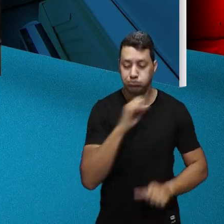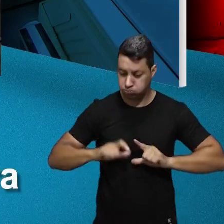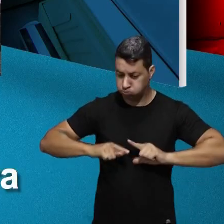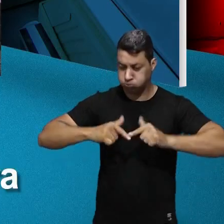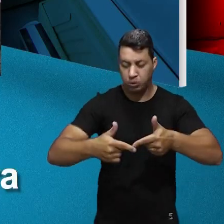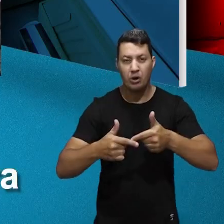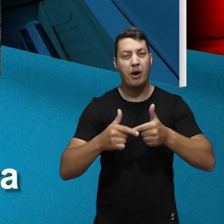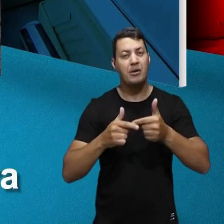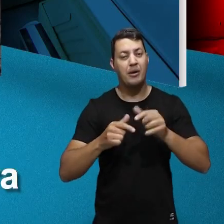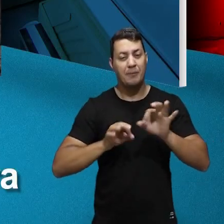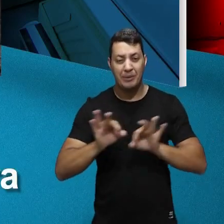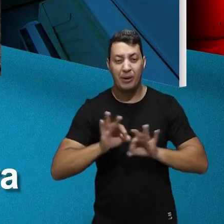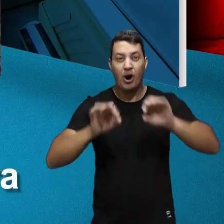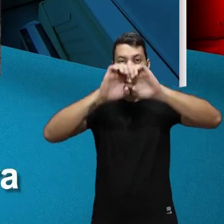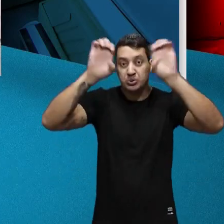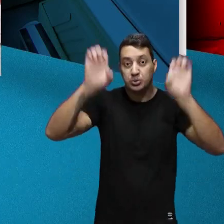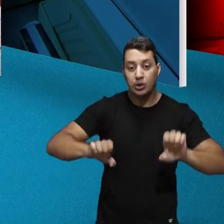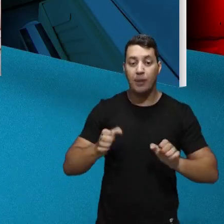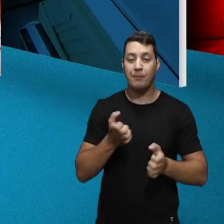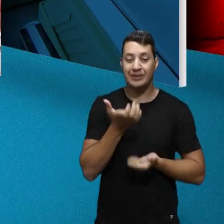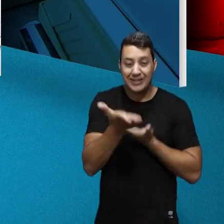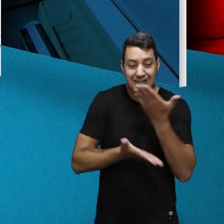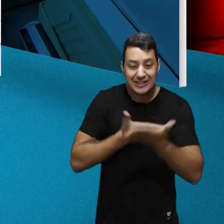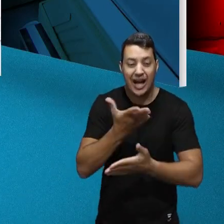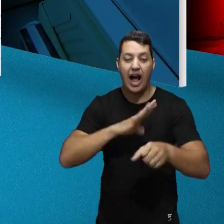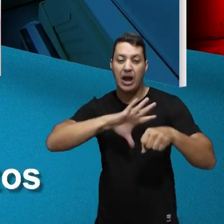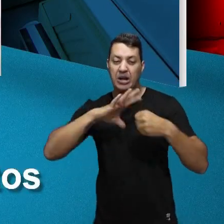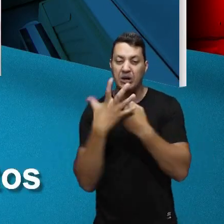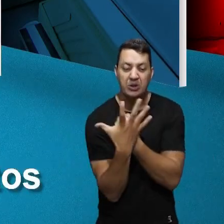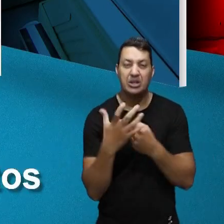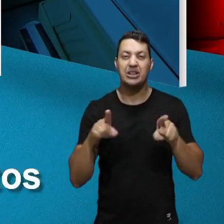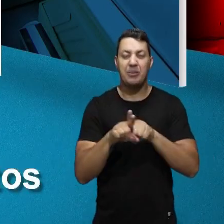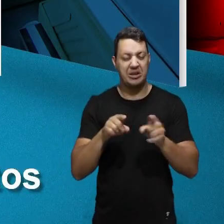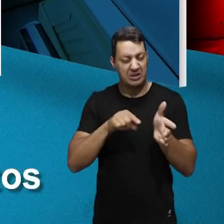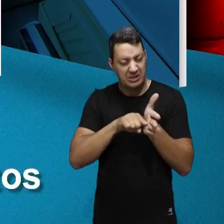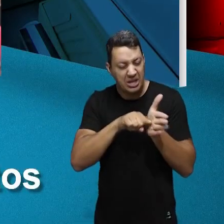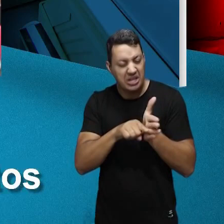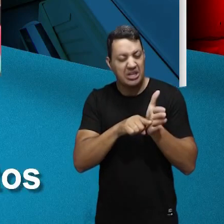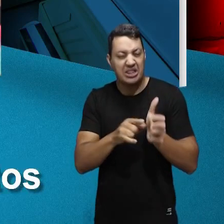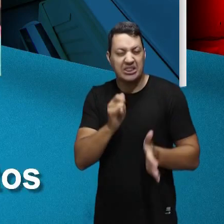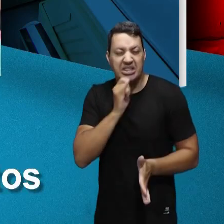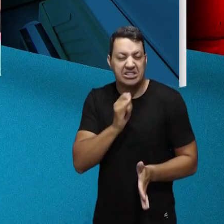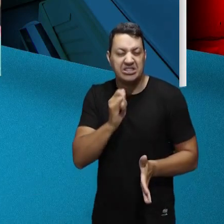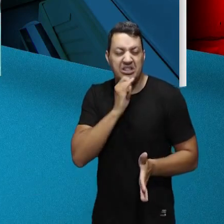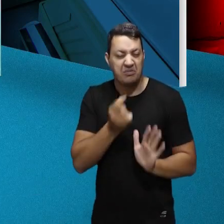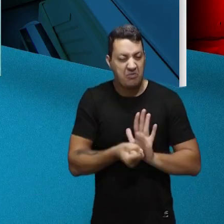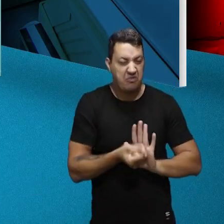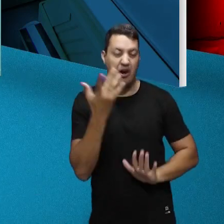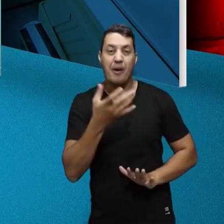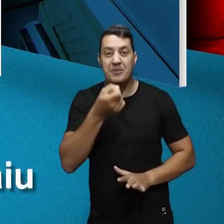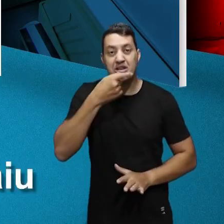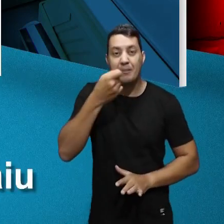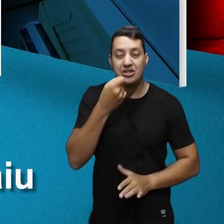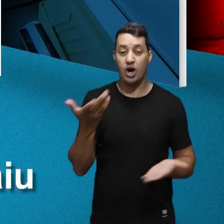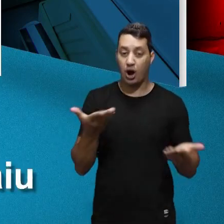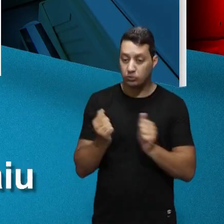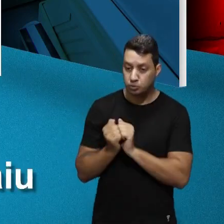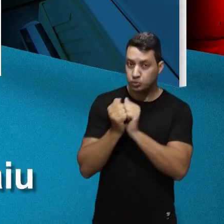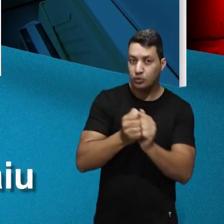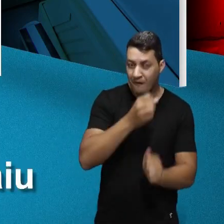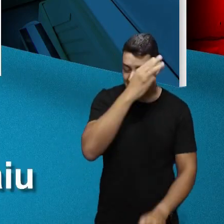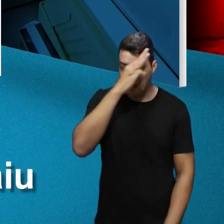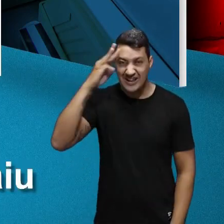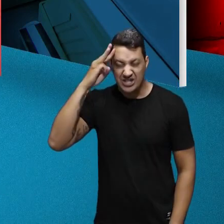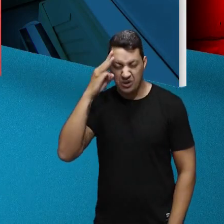rápido, criou estruturas exclusivas para tratar a Covid-19, investiu em testes e medicamentos para a população. Com Vaguinho,